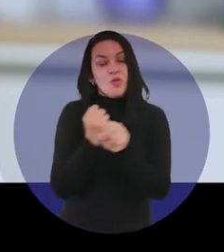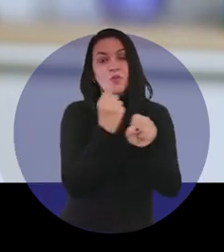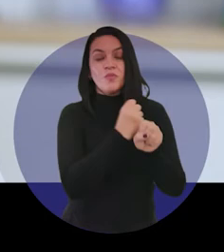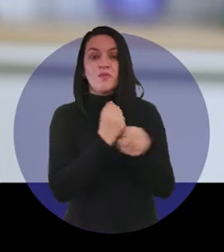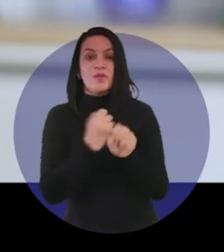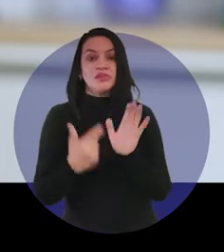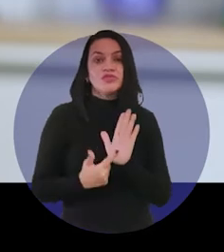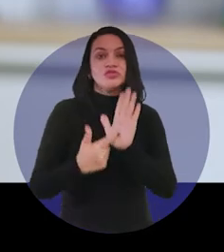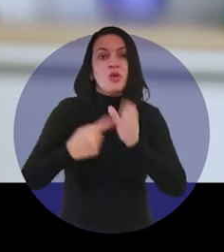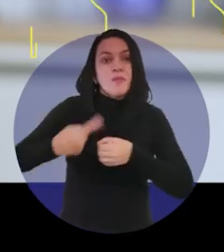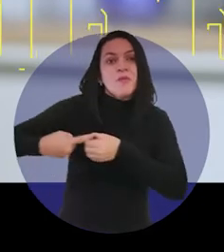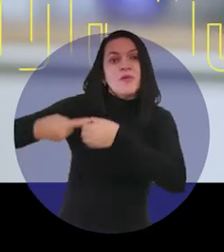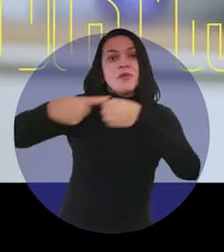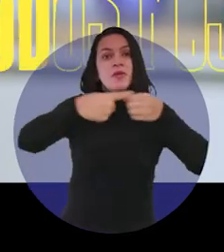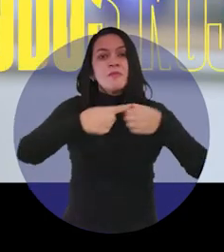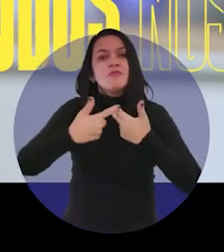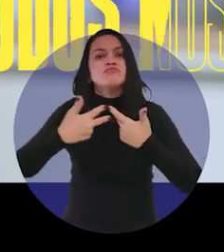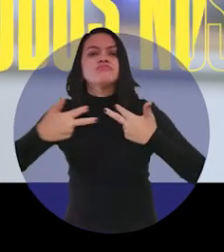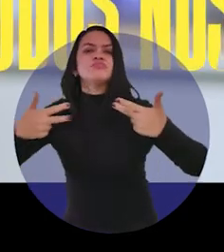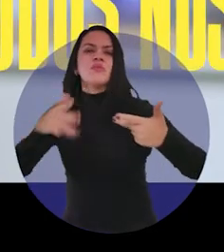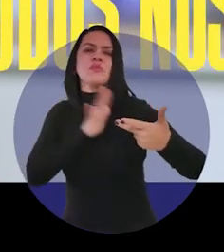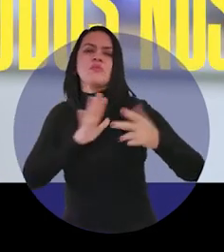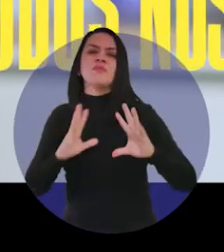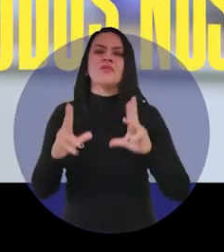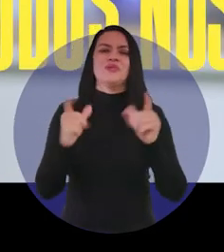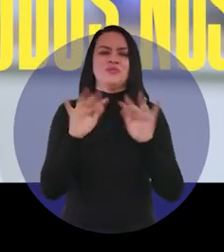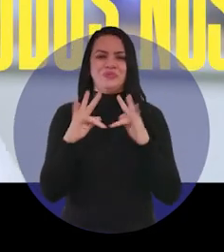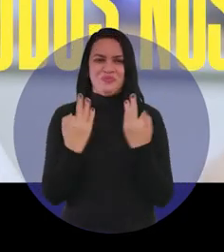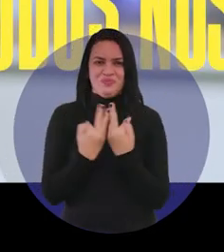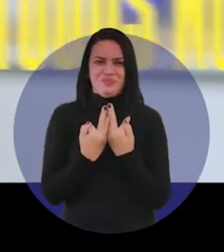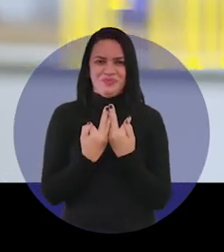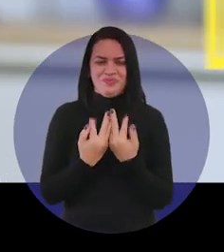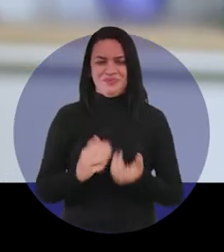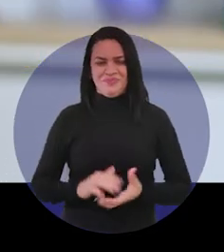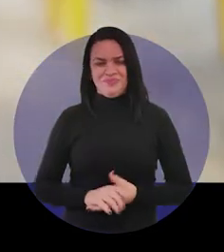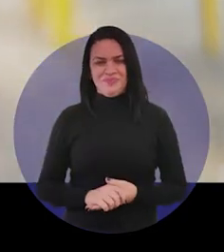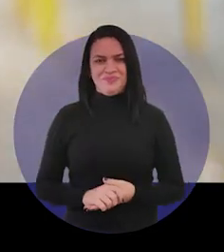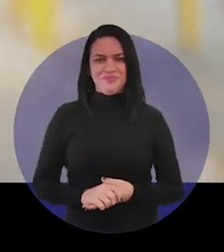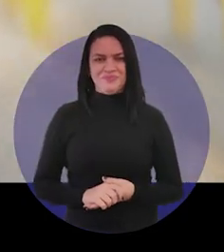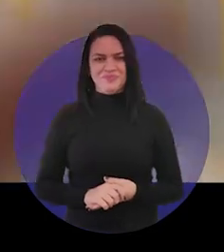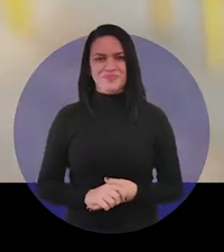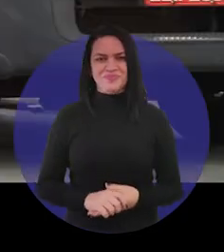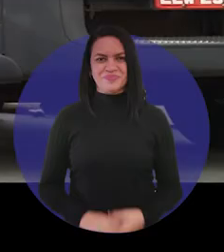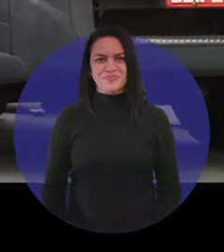Obras que distribuíram as riquezas do Maranhão para todas as famílias.